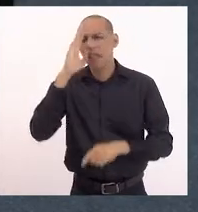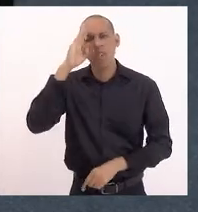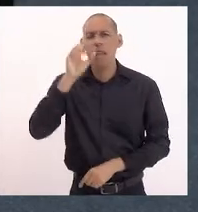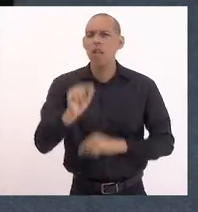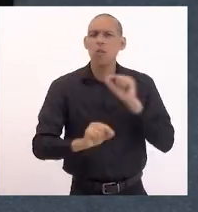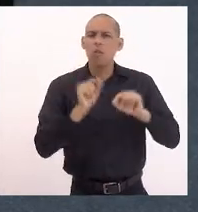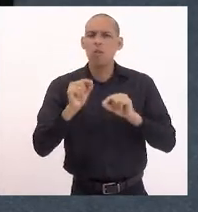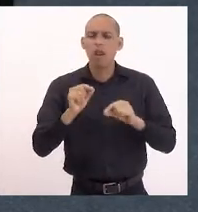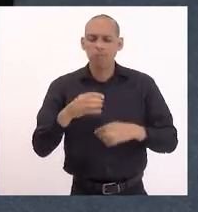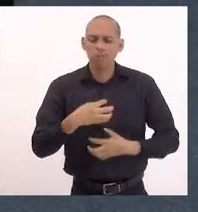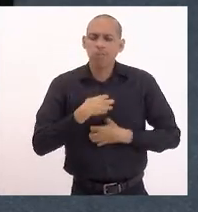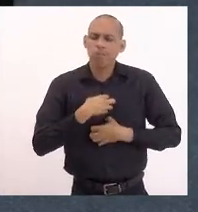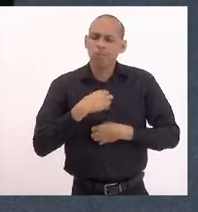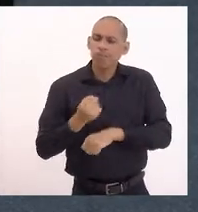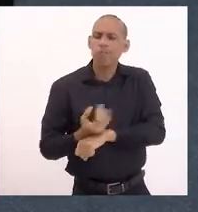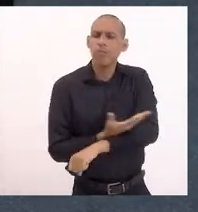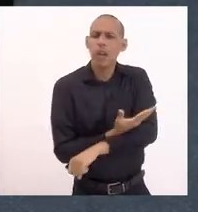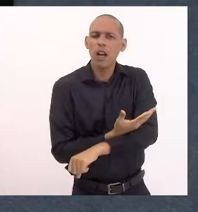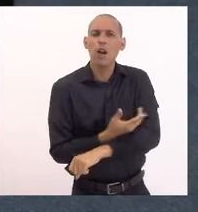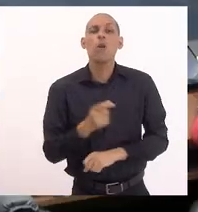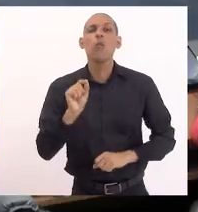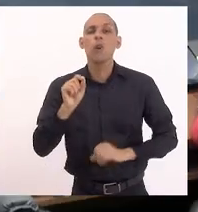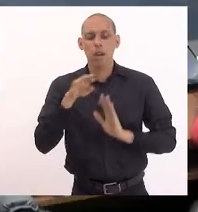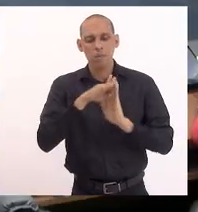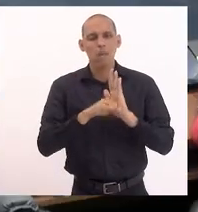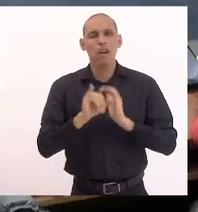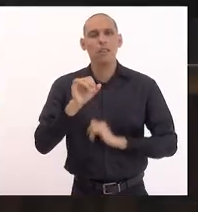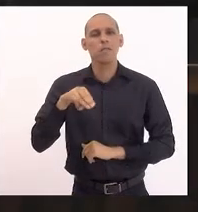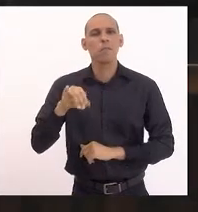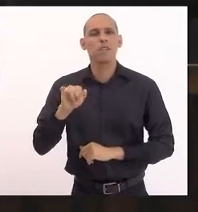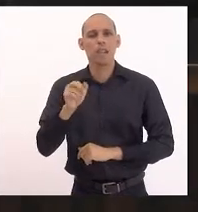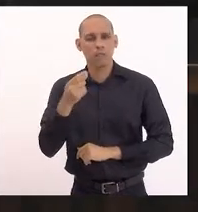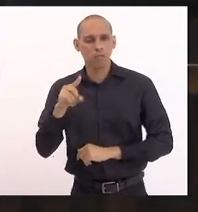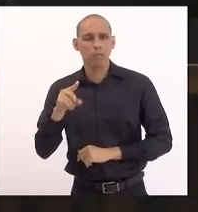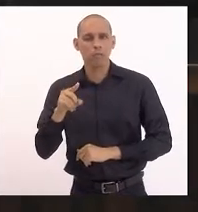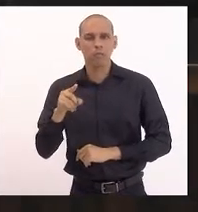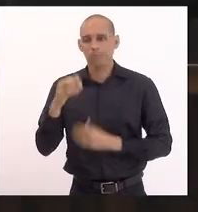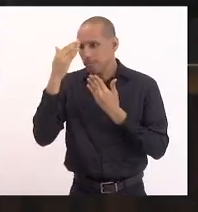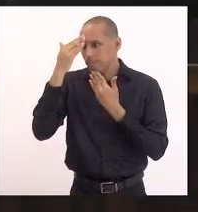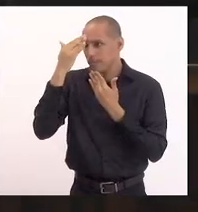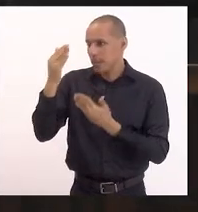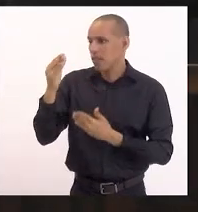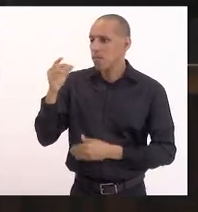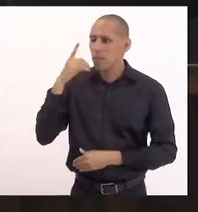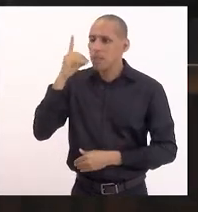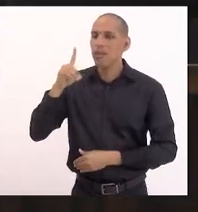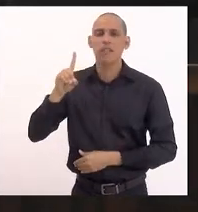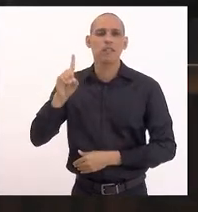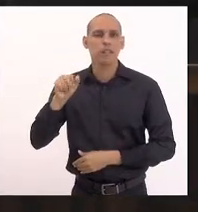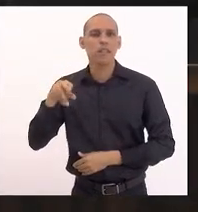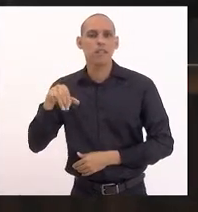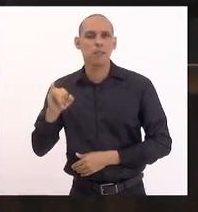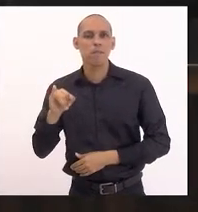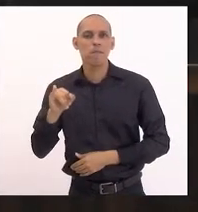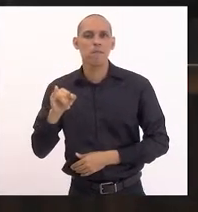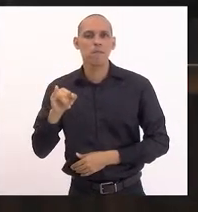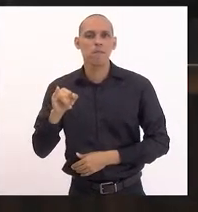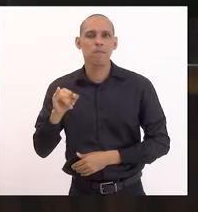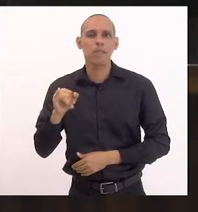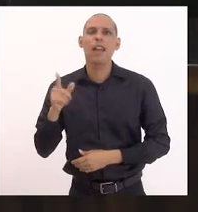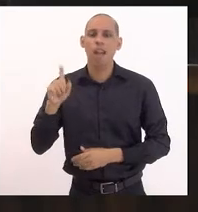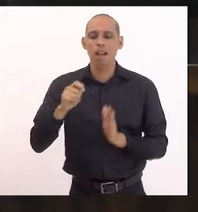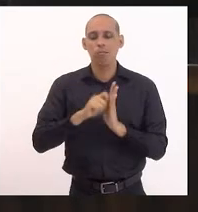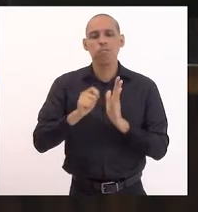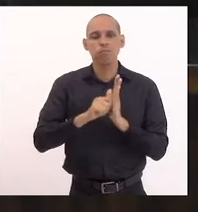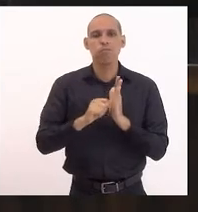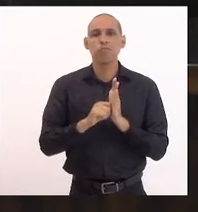sensível à pauta da imigração. Agradecendo a deputada Dani Monteiro, a autora do projeto, a